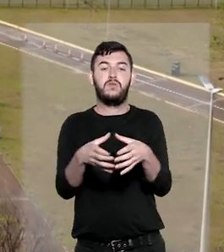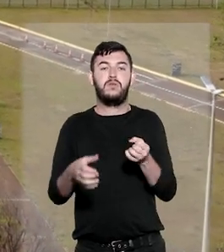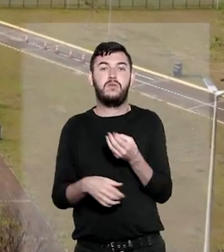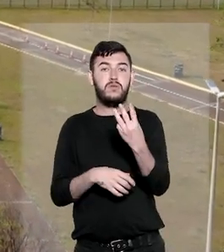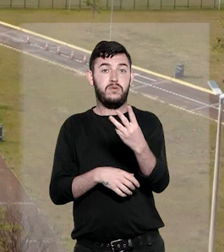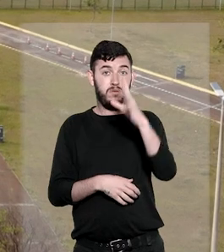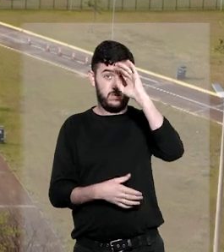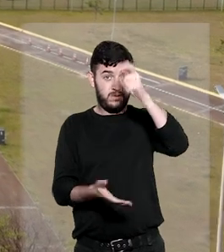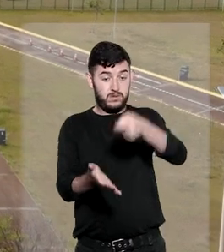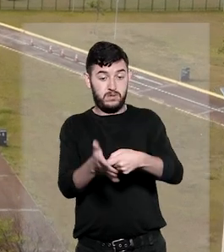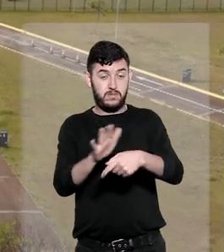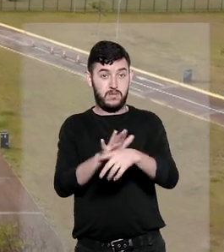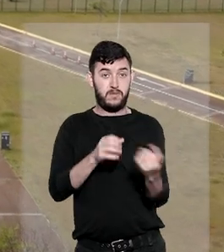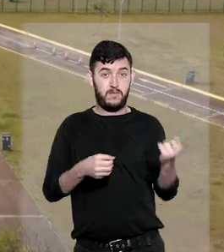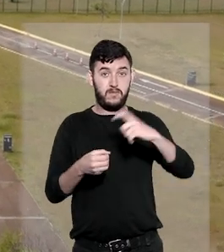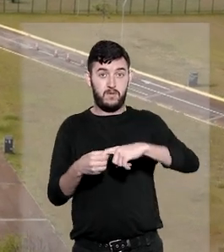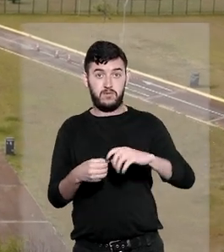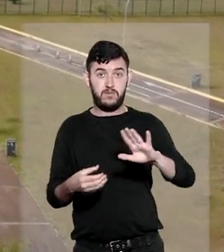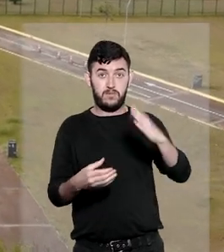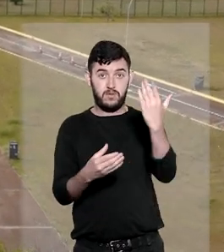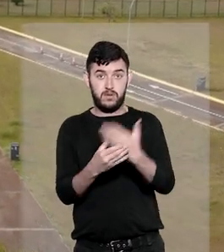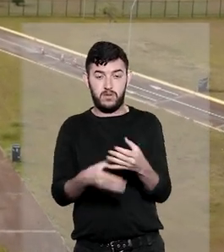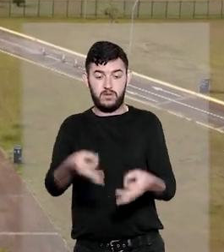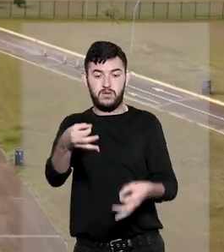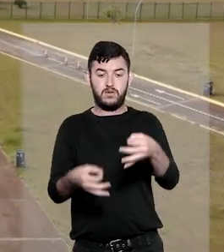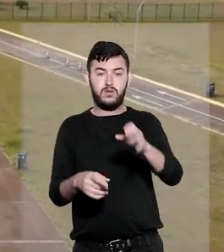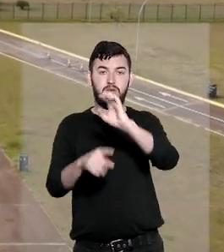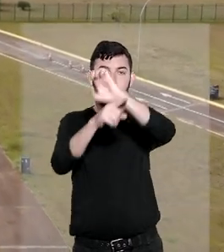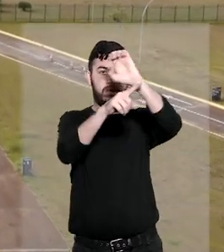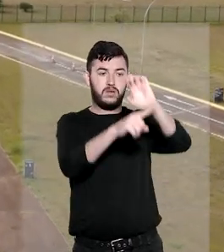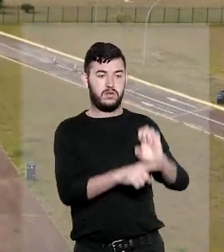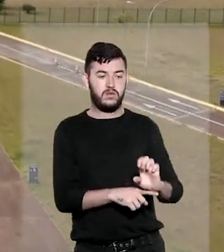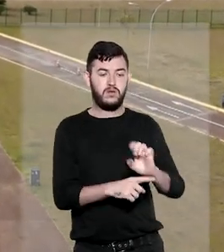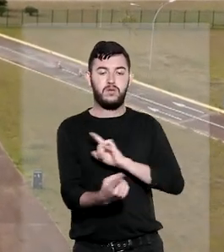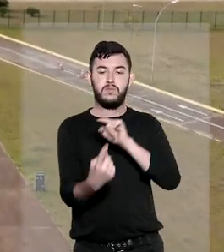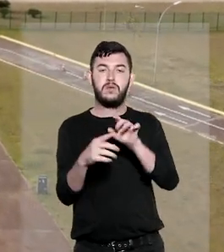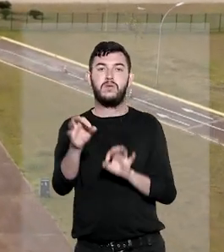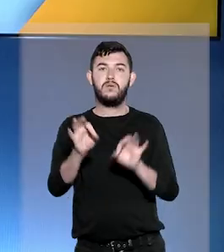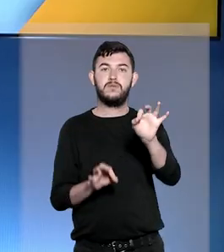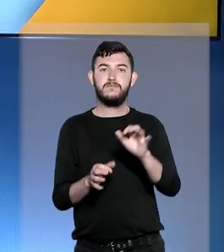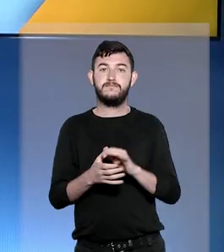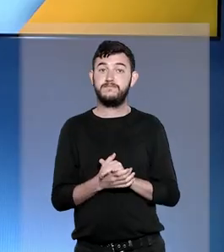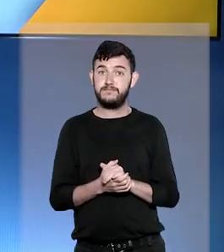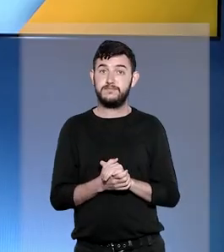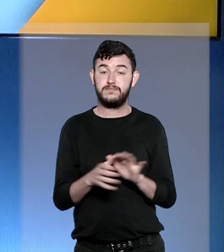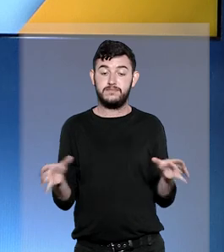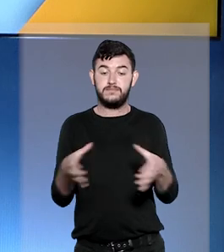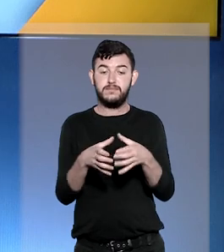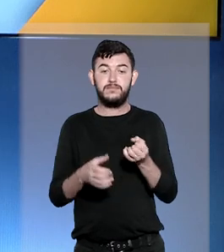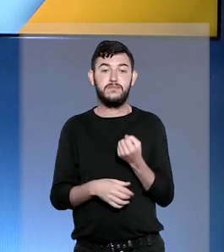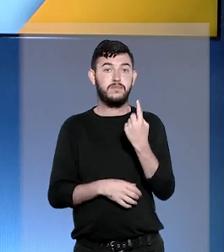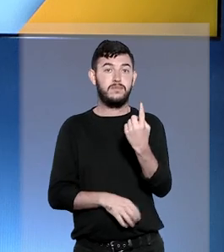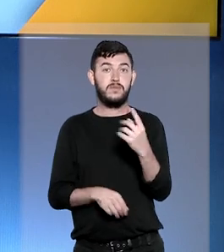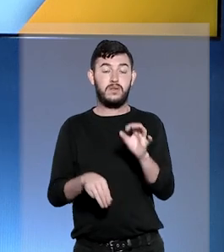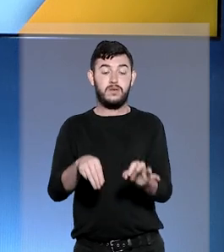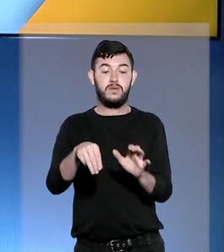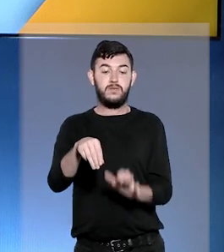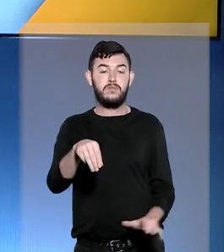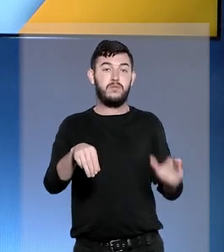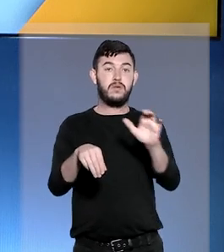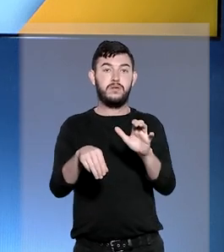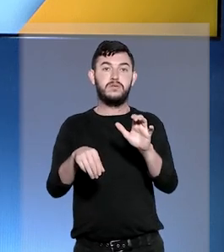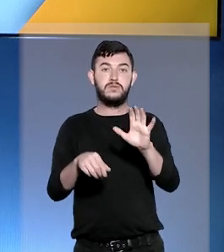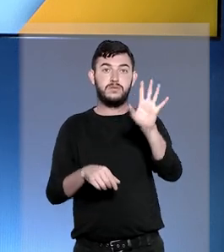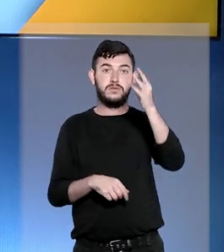determinou o retorno do processo à justiça estadual para o seu regular processamento. E na primeira turma, os ministros